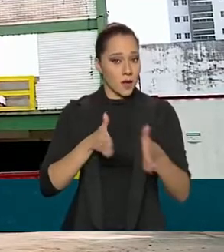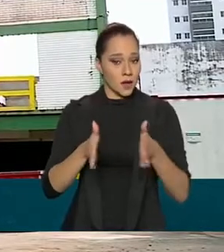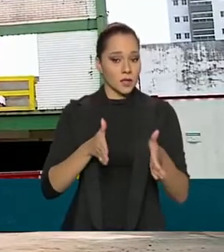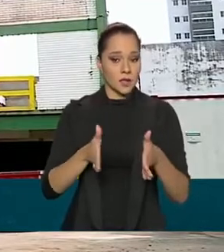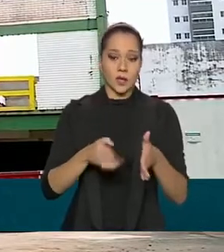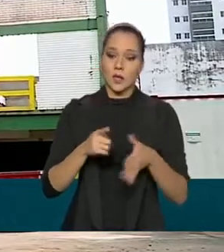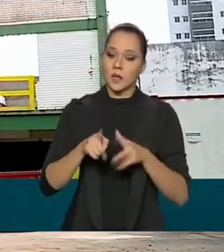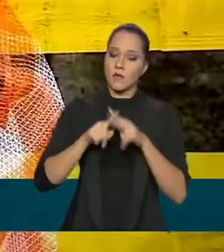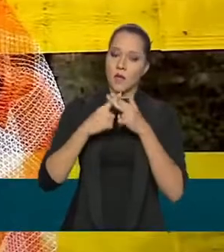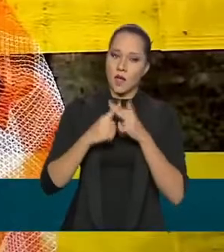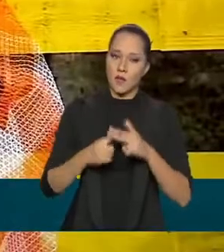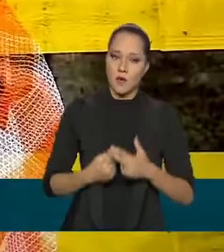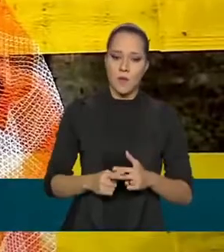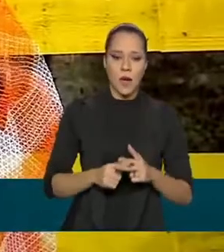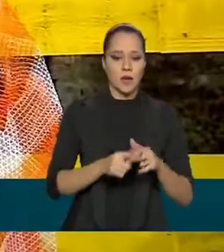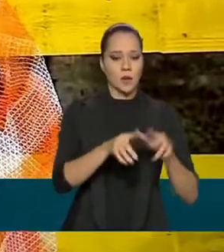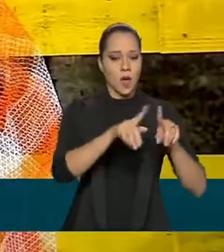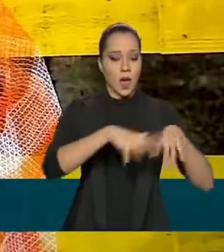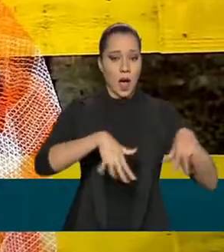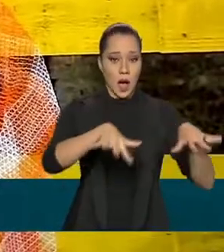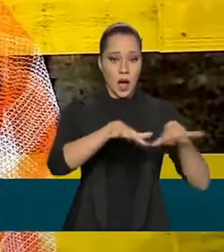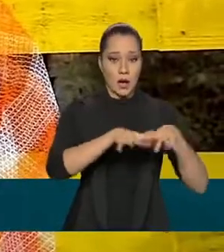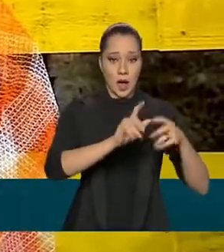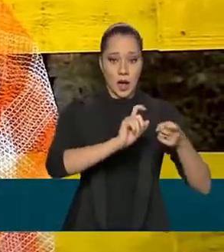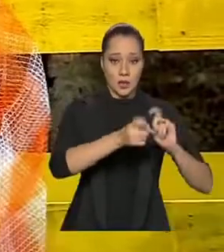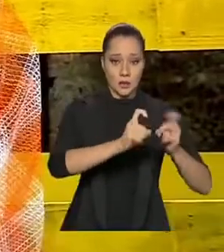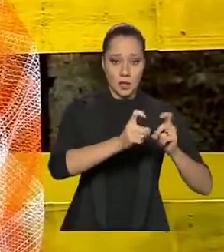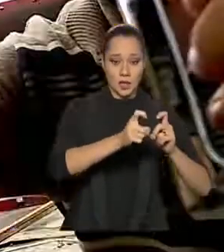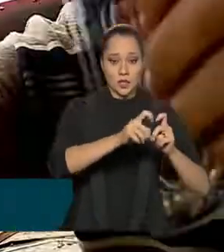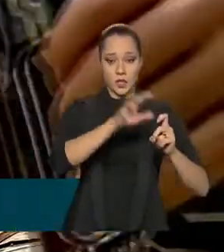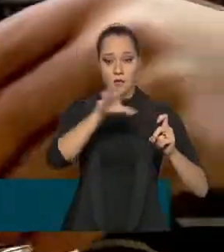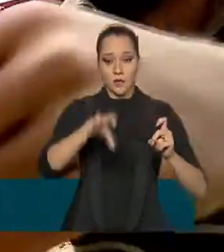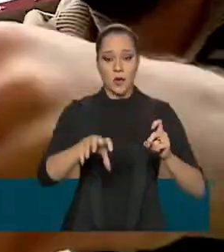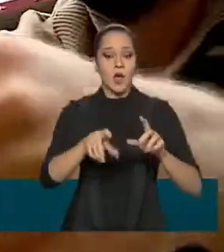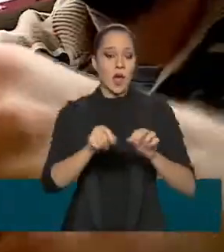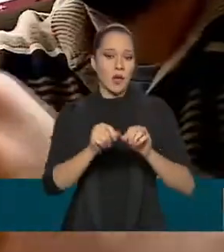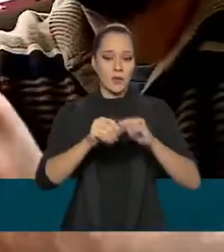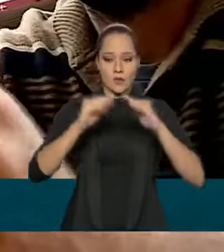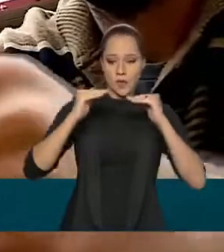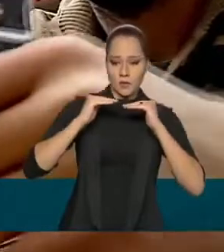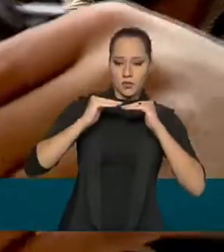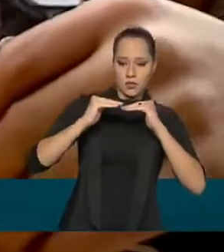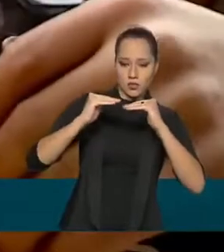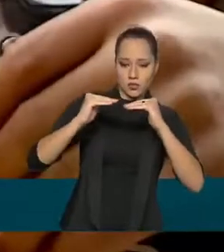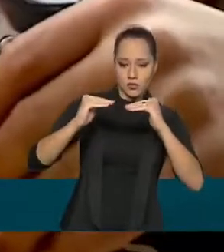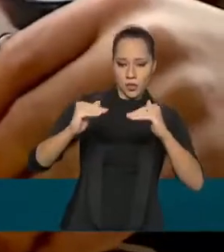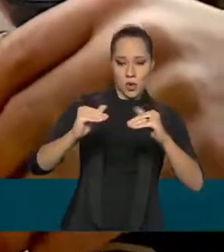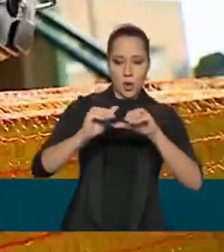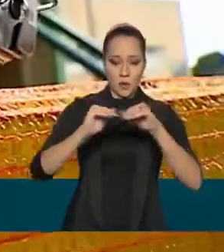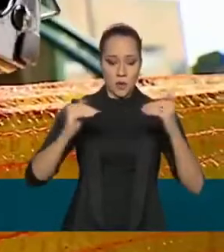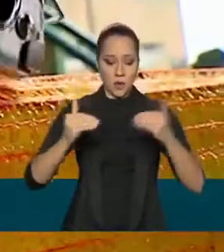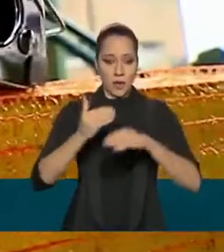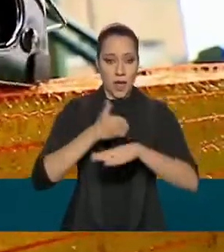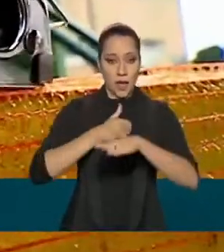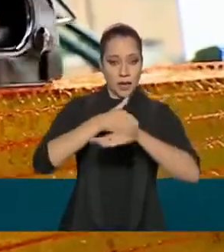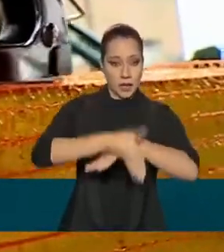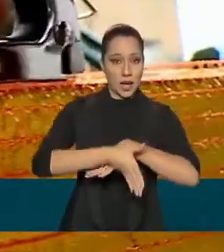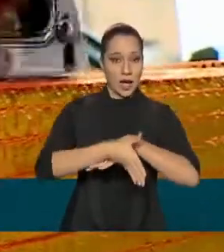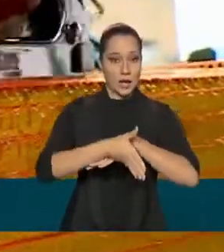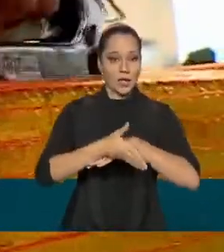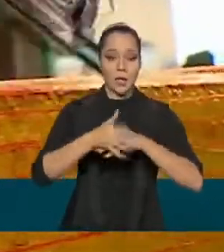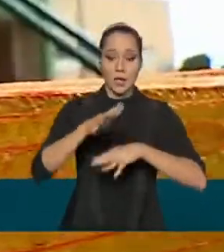que foi reformado o bloco administrativo, foi feita a cobertura metálica próxima à entrada ali da